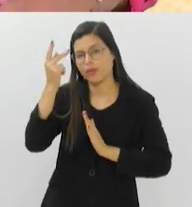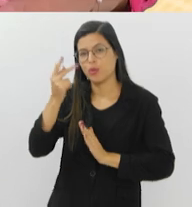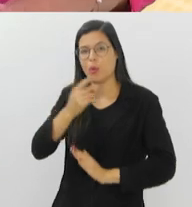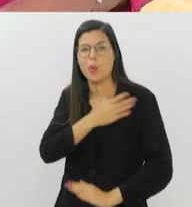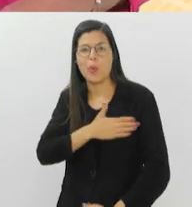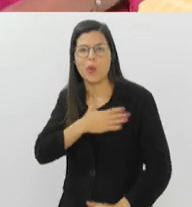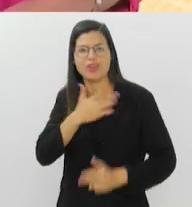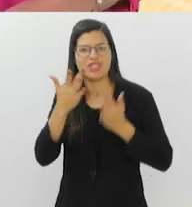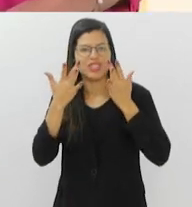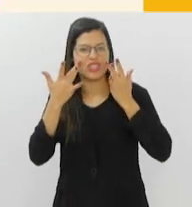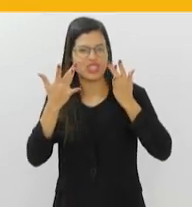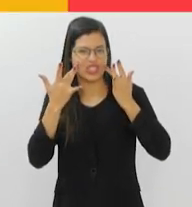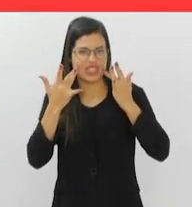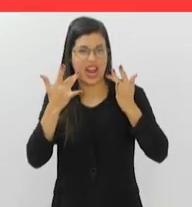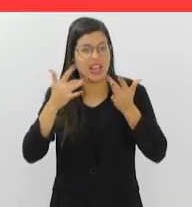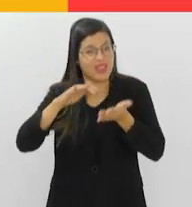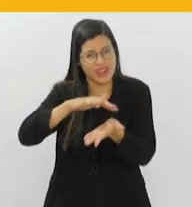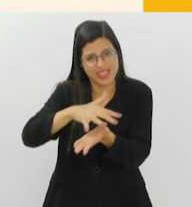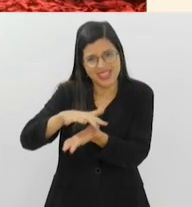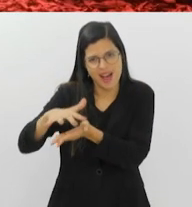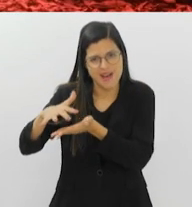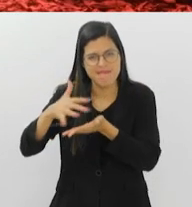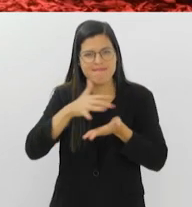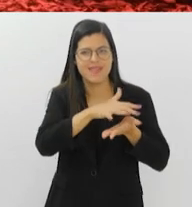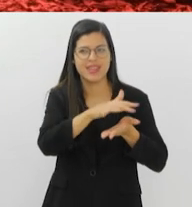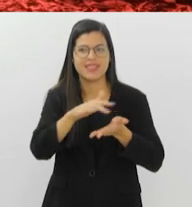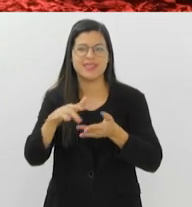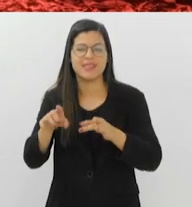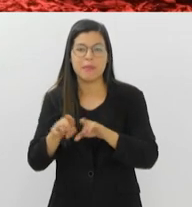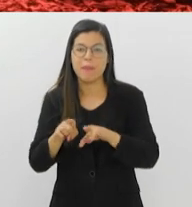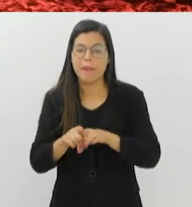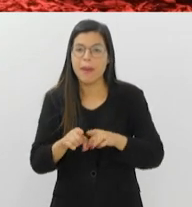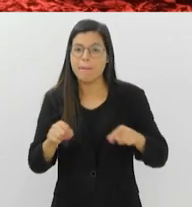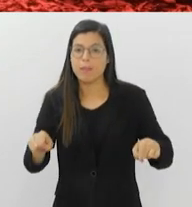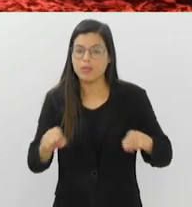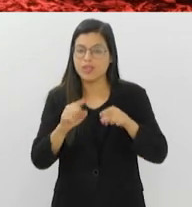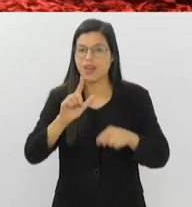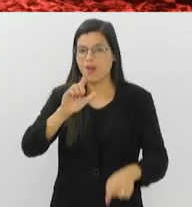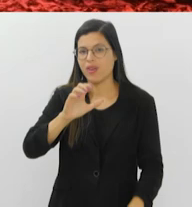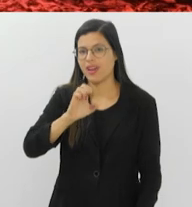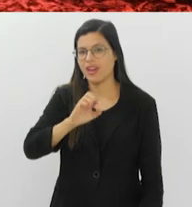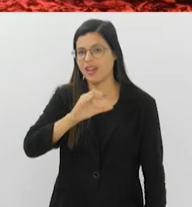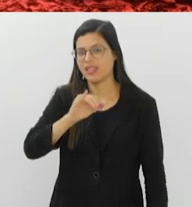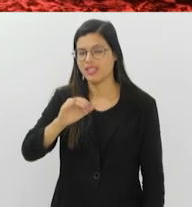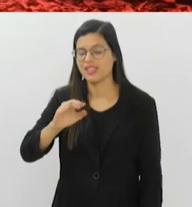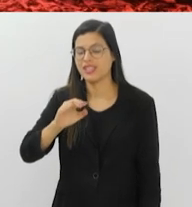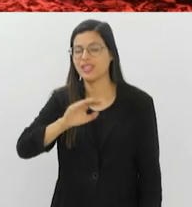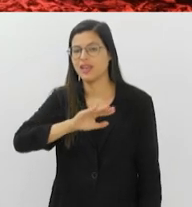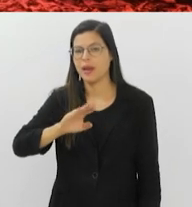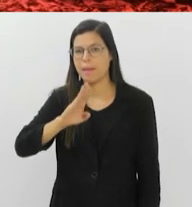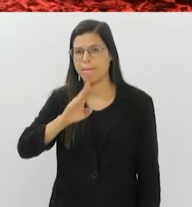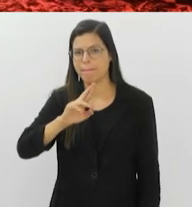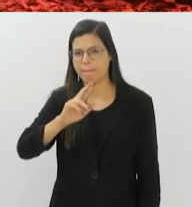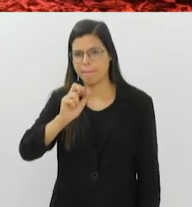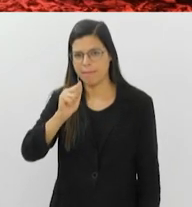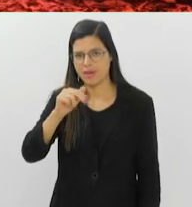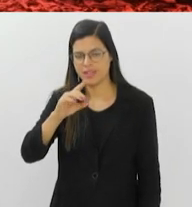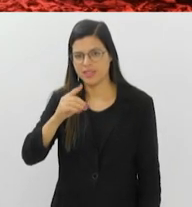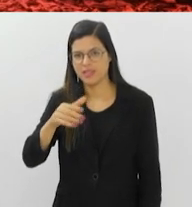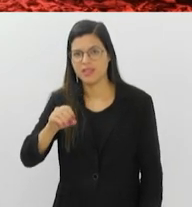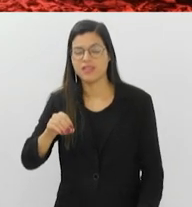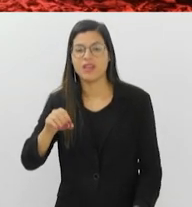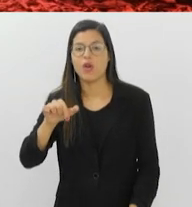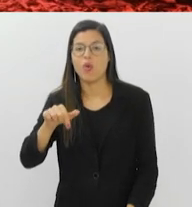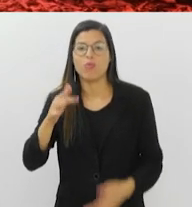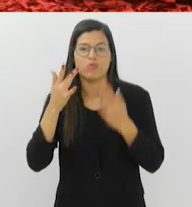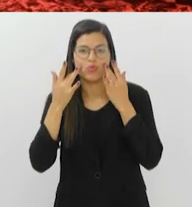teatro e um bom samba. O musical Léci Brandão, na palma da mão, está em cartaz do Tiago Ipanema